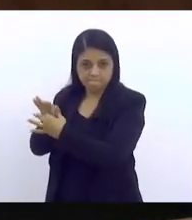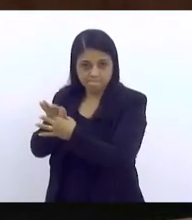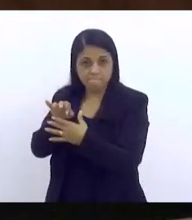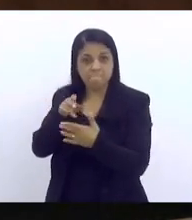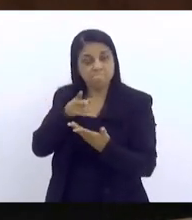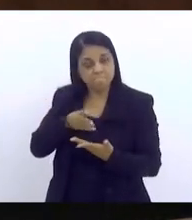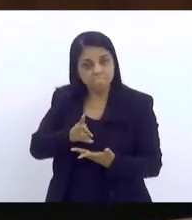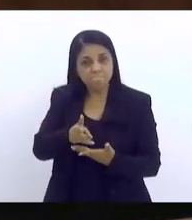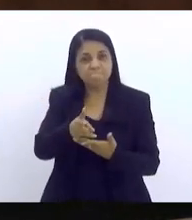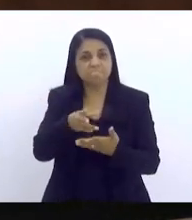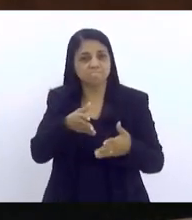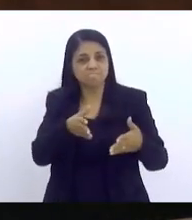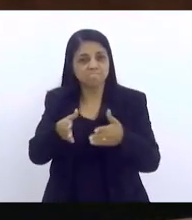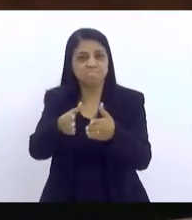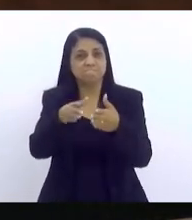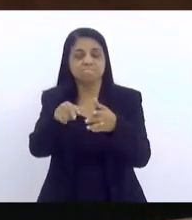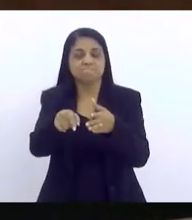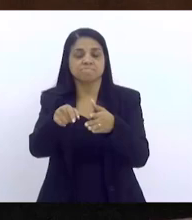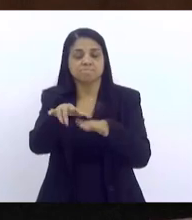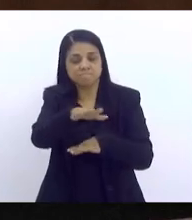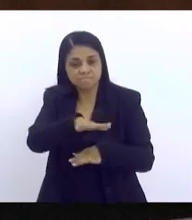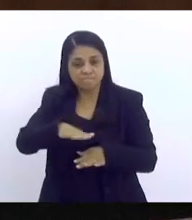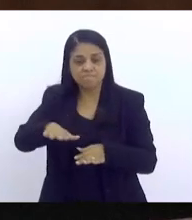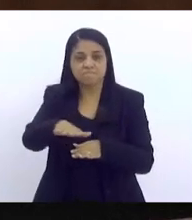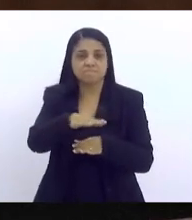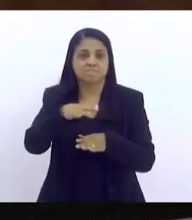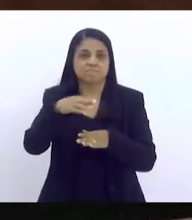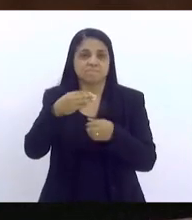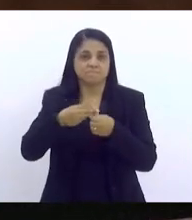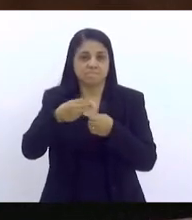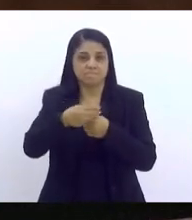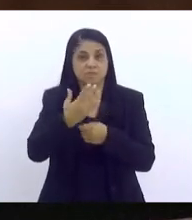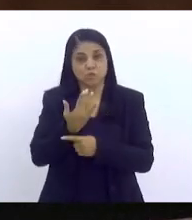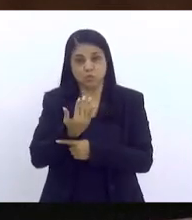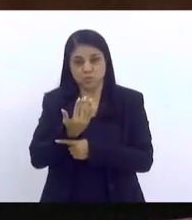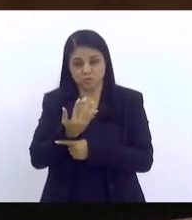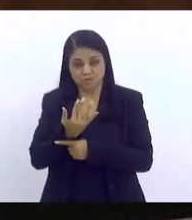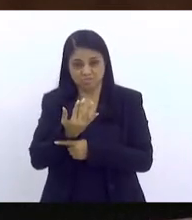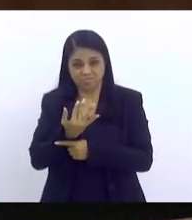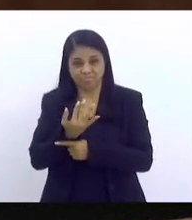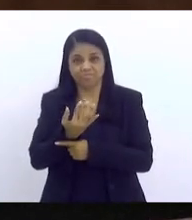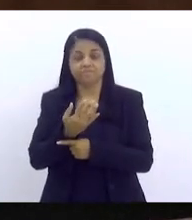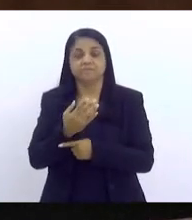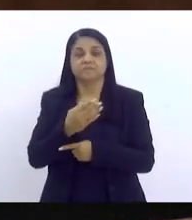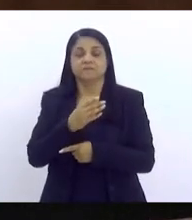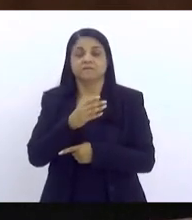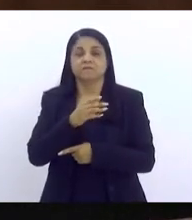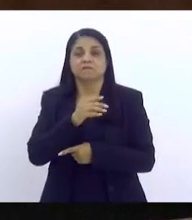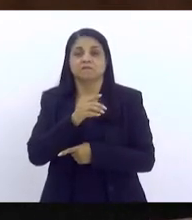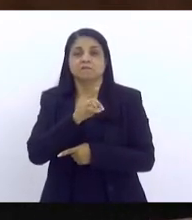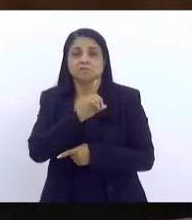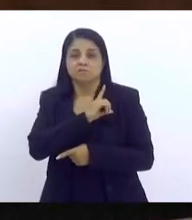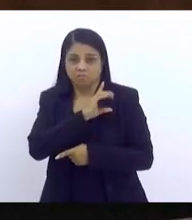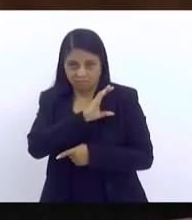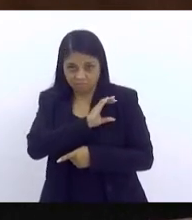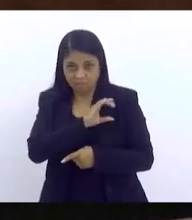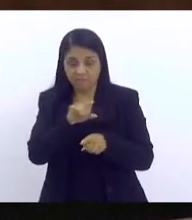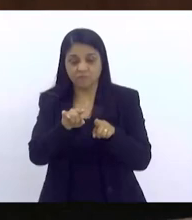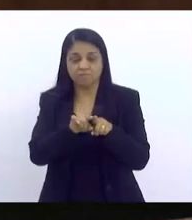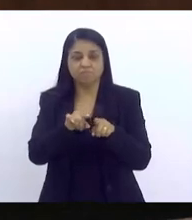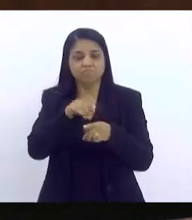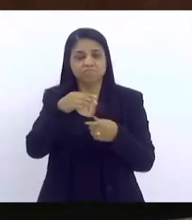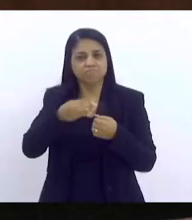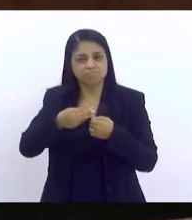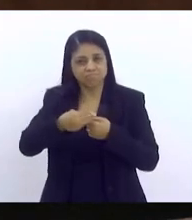aconteça, de fato, dentro dos territórios do município. Em Duque de Caxias, a gente tem feito isso com as universidades locais, com